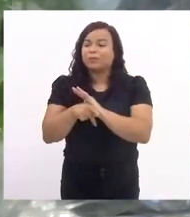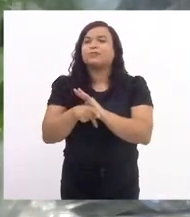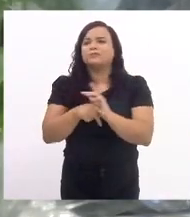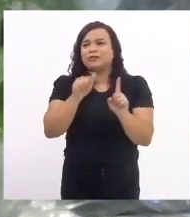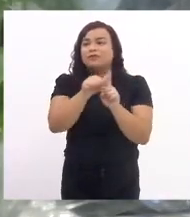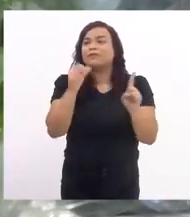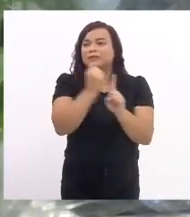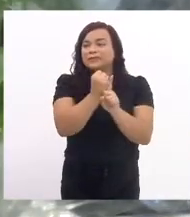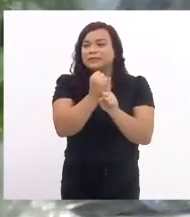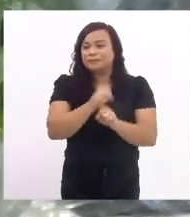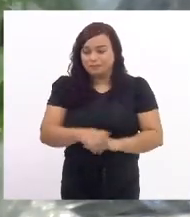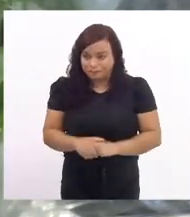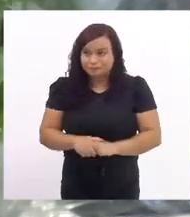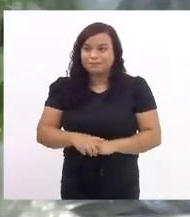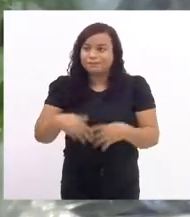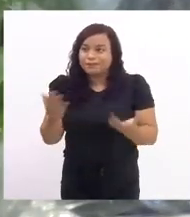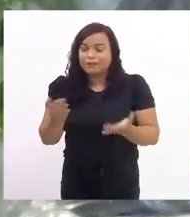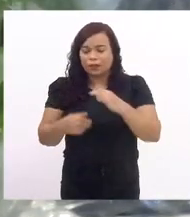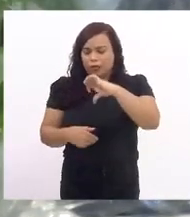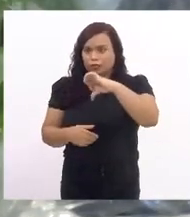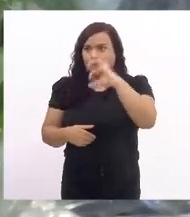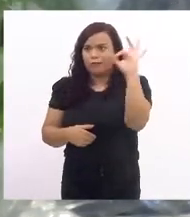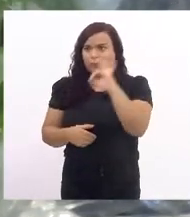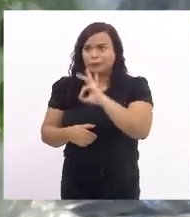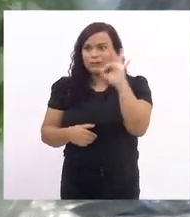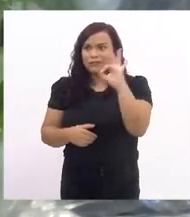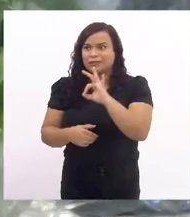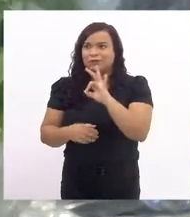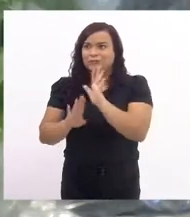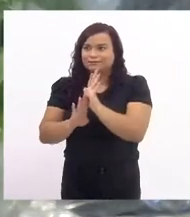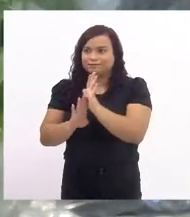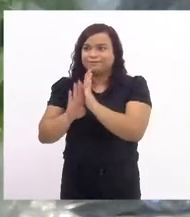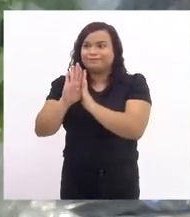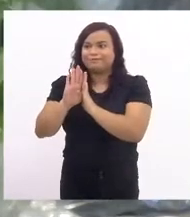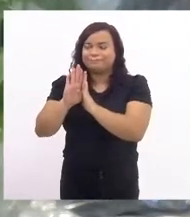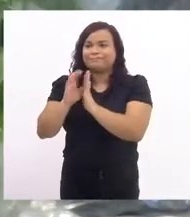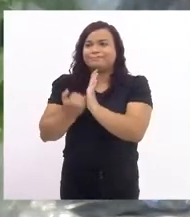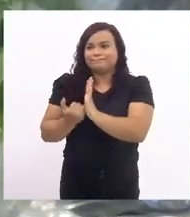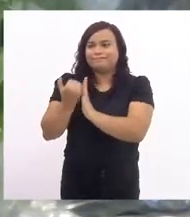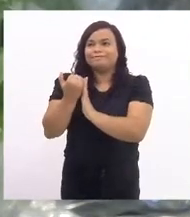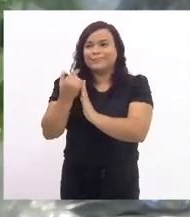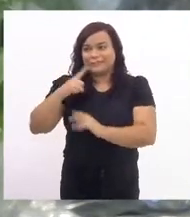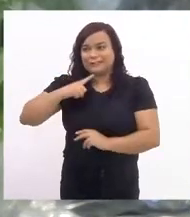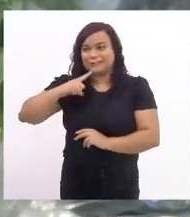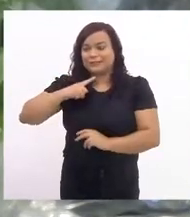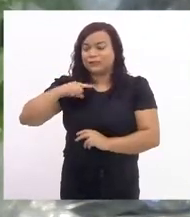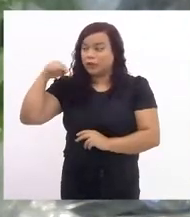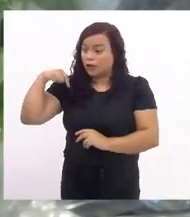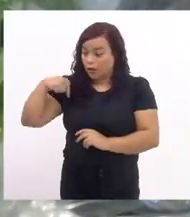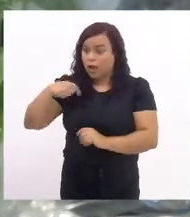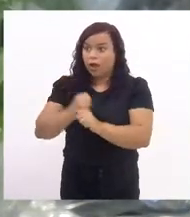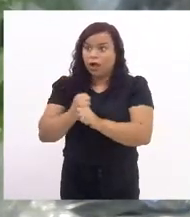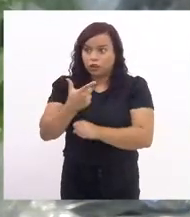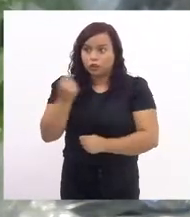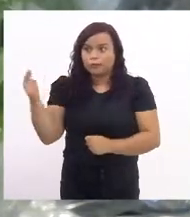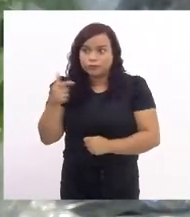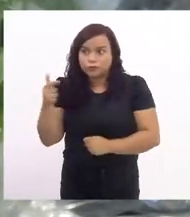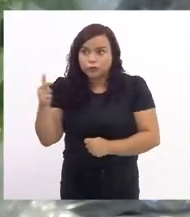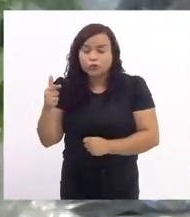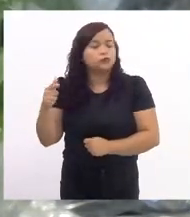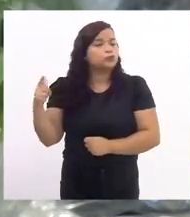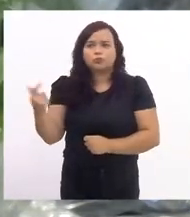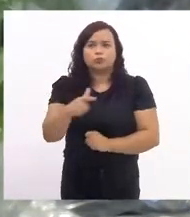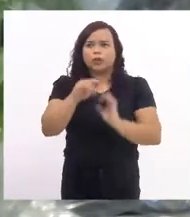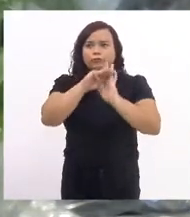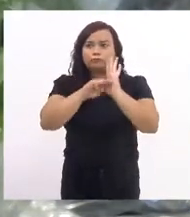9% a mais. Em 2022, nós ainda não temos esses dados. Por isso é importante